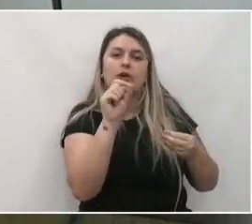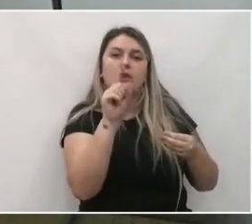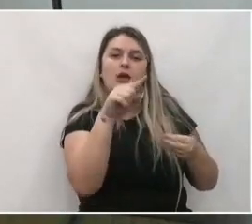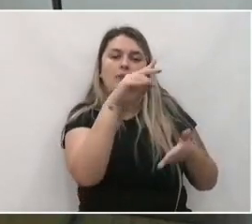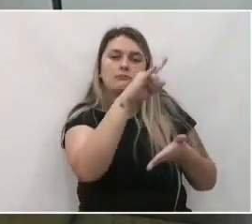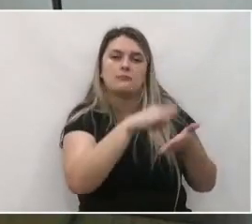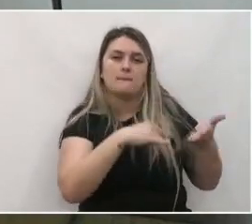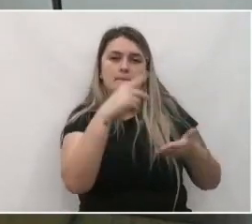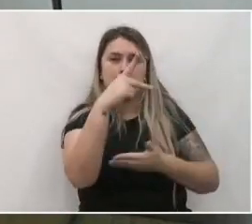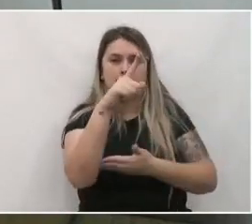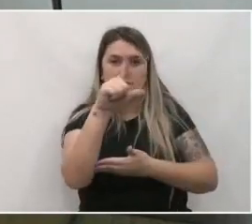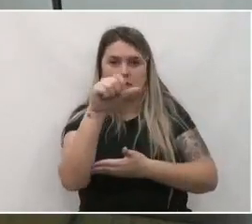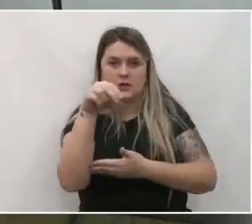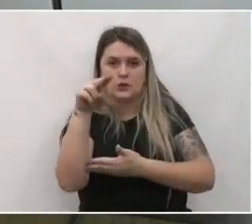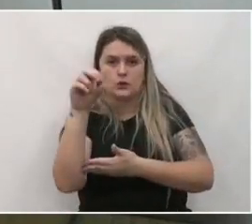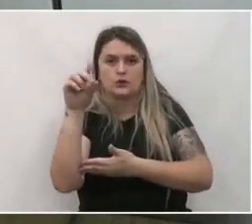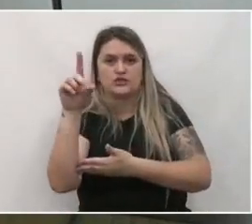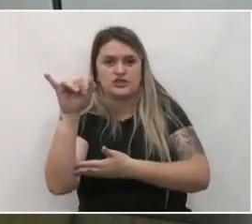diretor